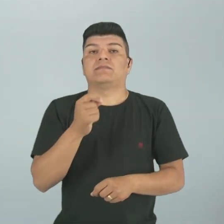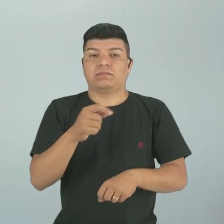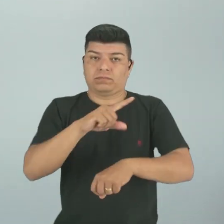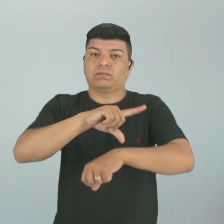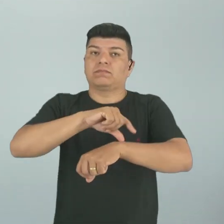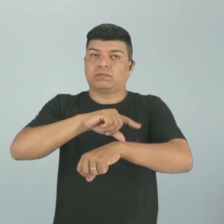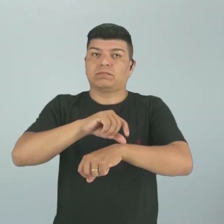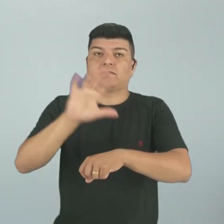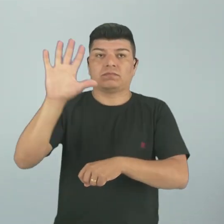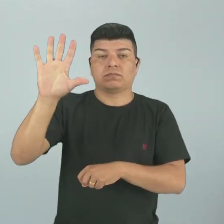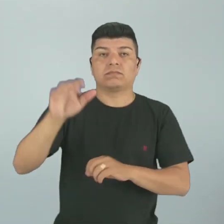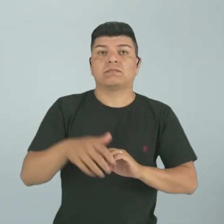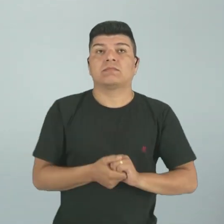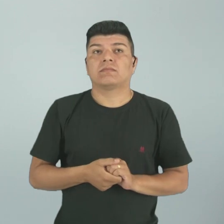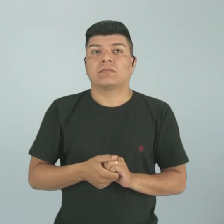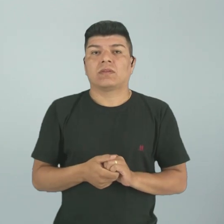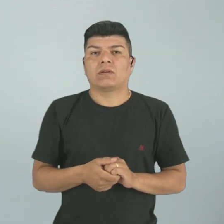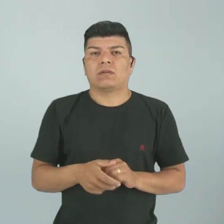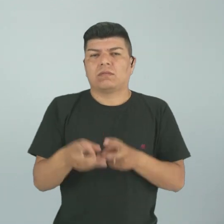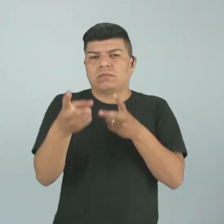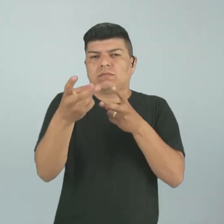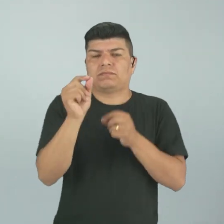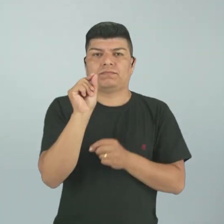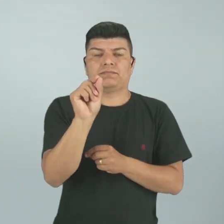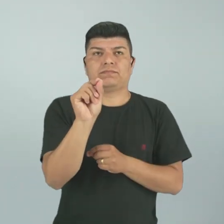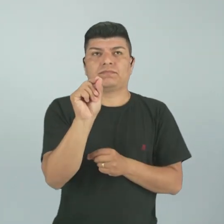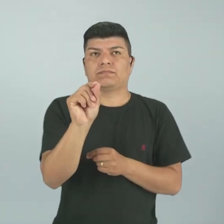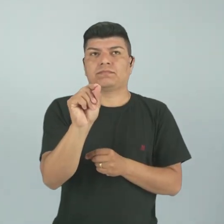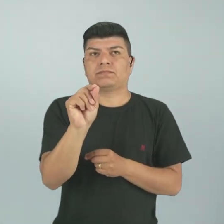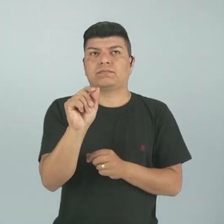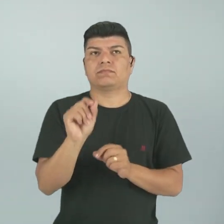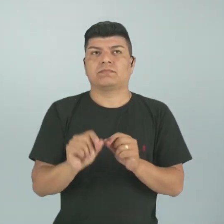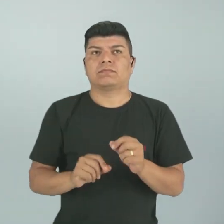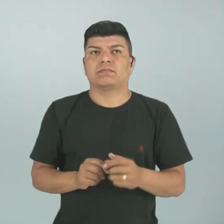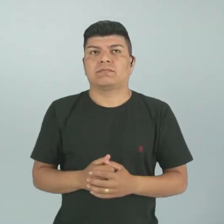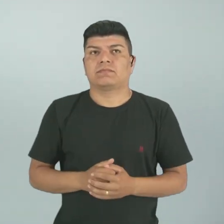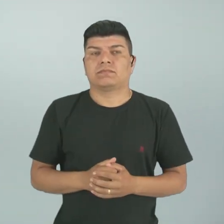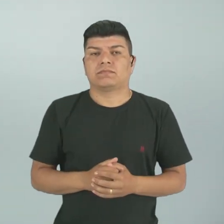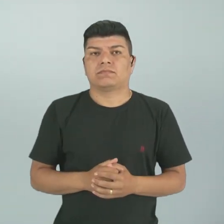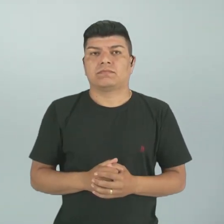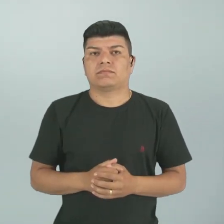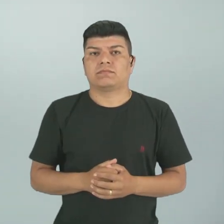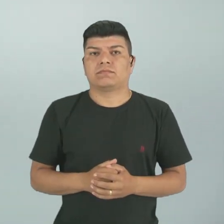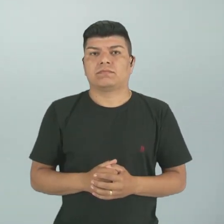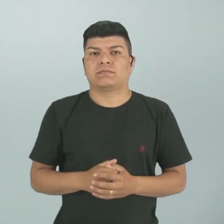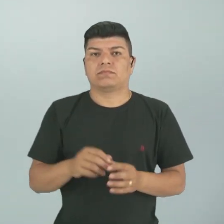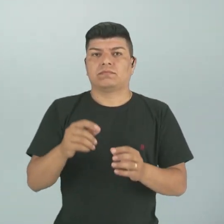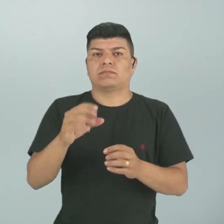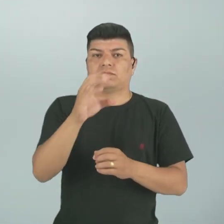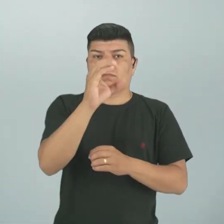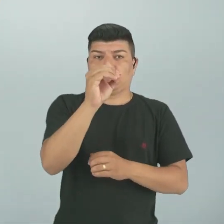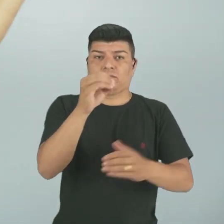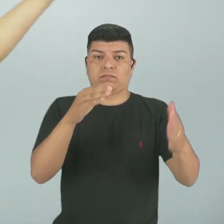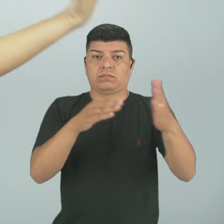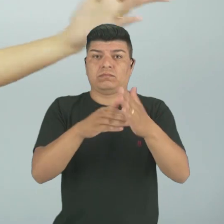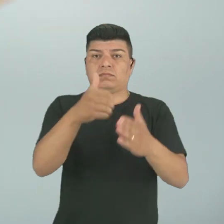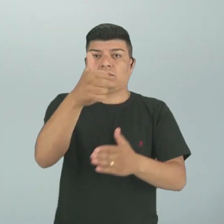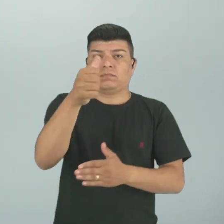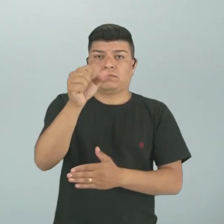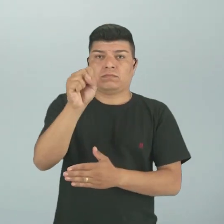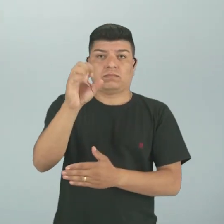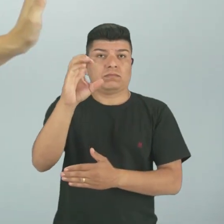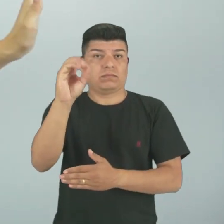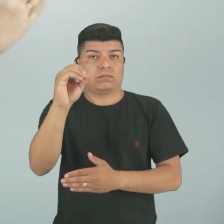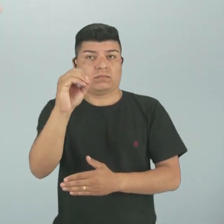viu? Então, o que você pode perceber? Você pode perceber que a linha vai de 0 a 180 ao